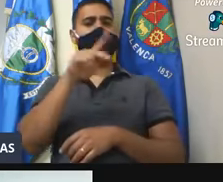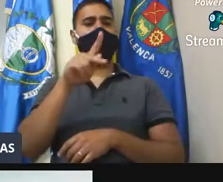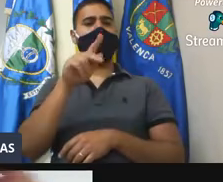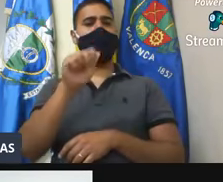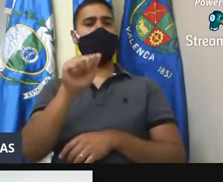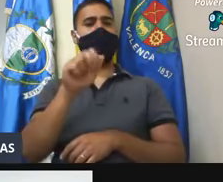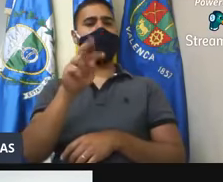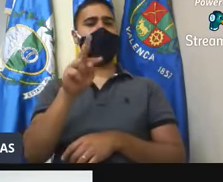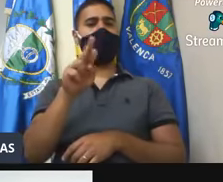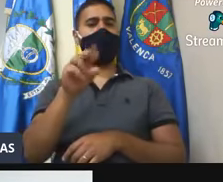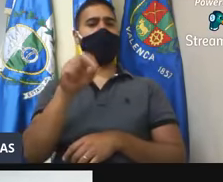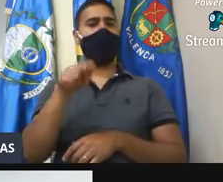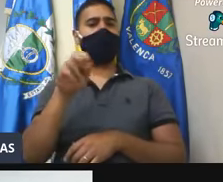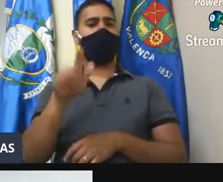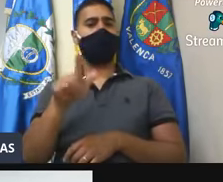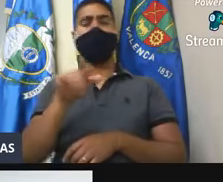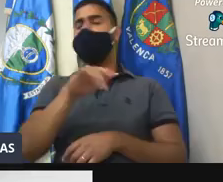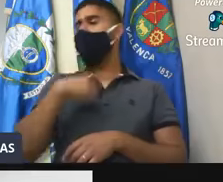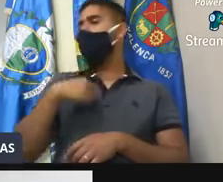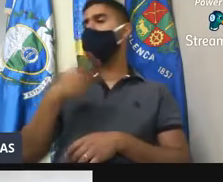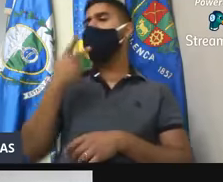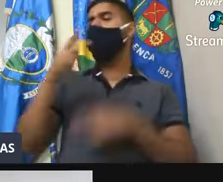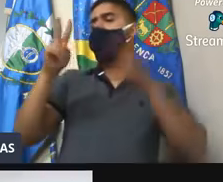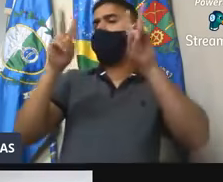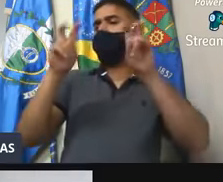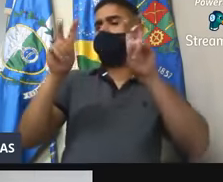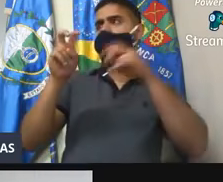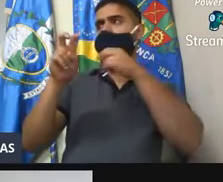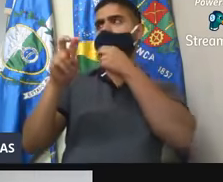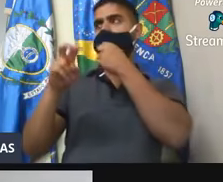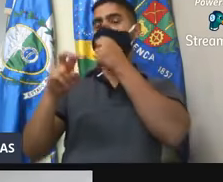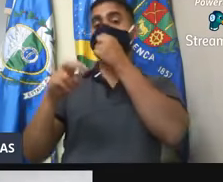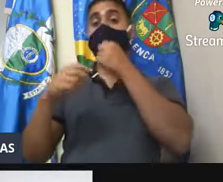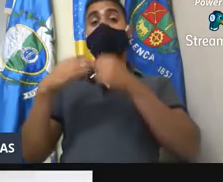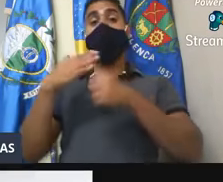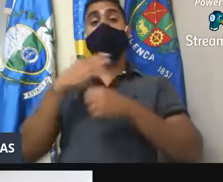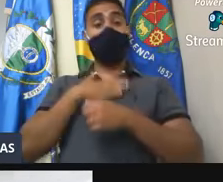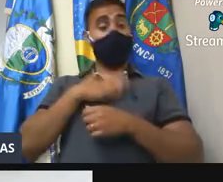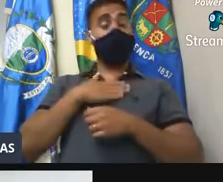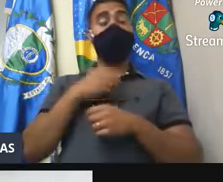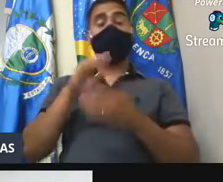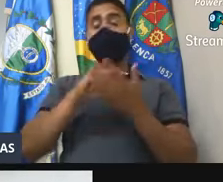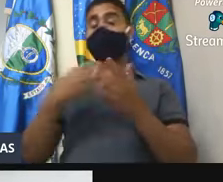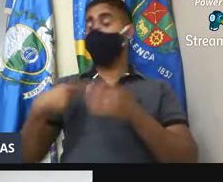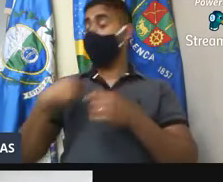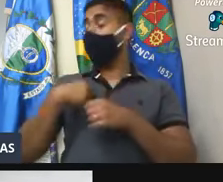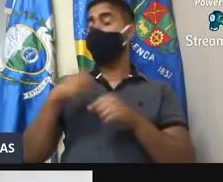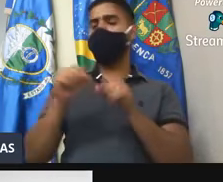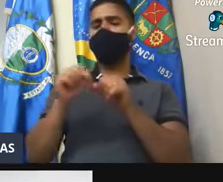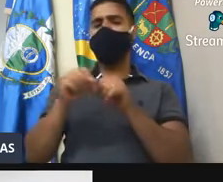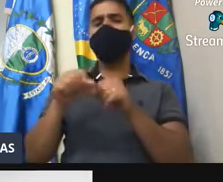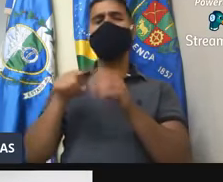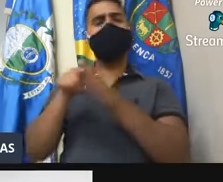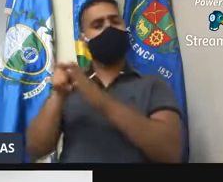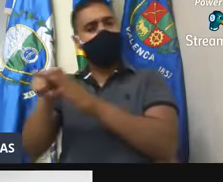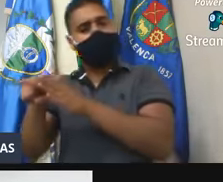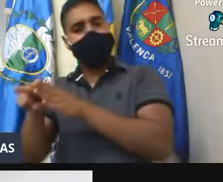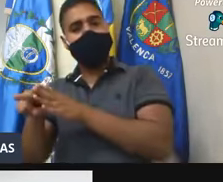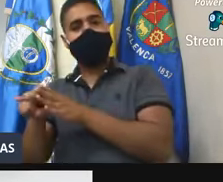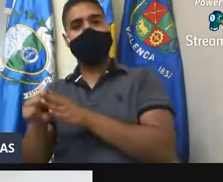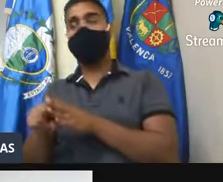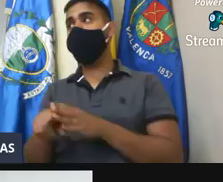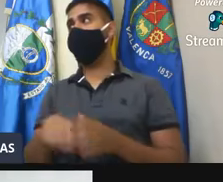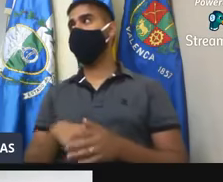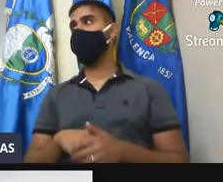Instituto de Previdência. Se eu não levanto essa questão... Ou seja, então é papel do vereador. É uma questão. Eu só estou citando,